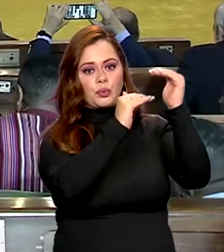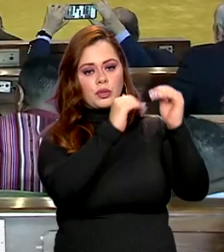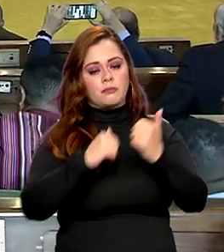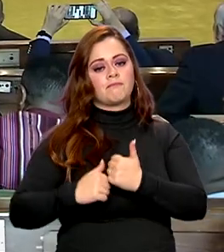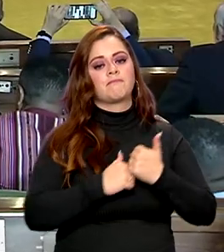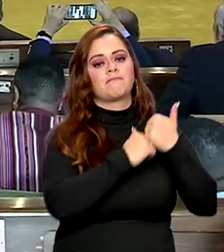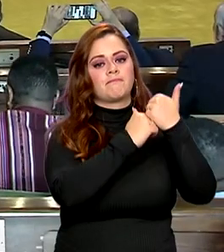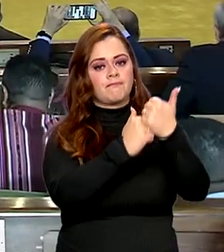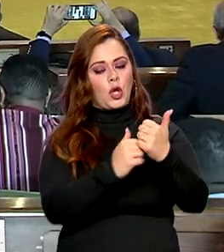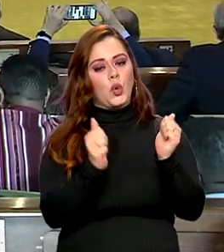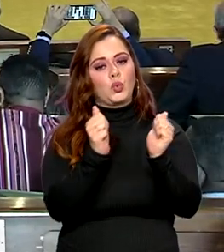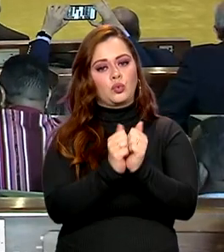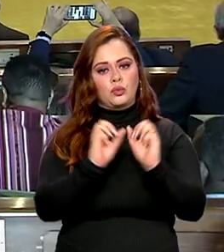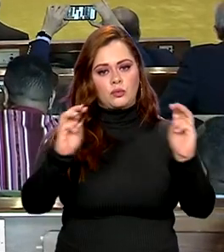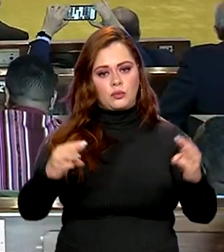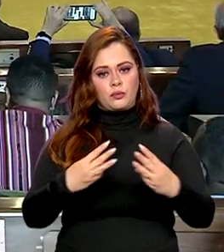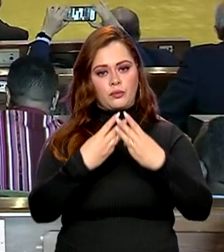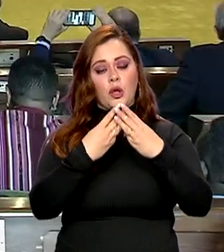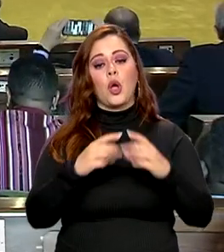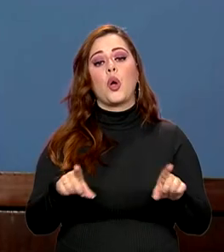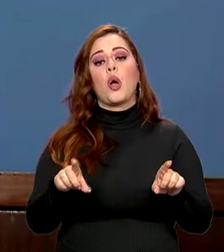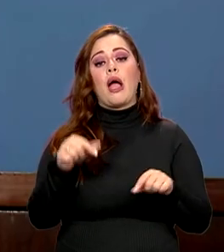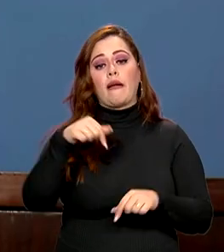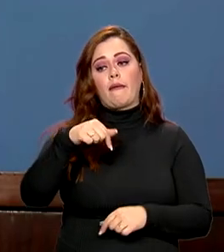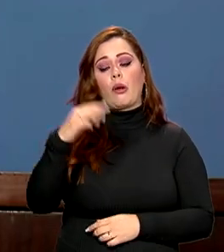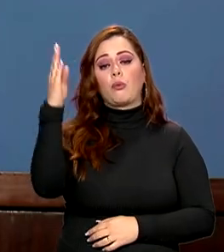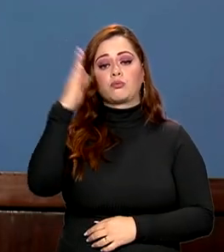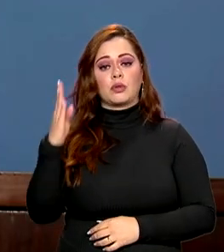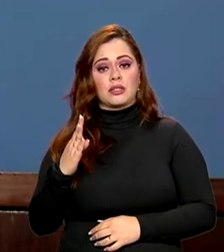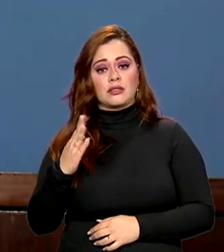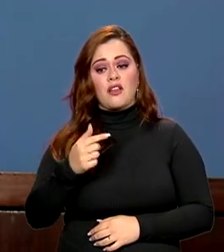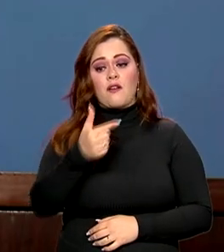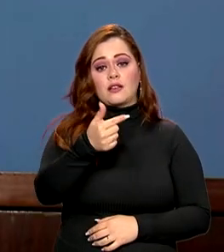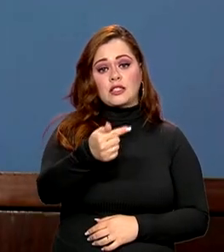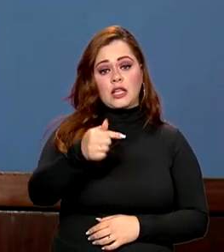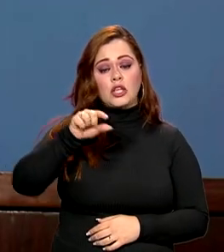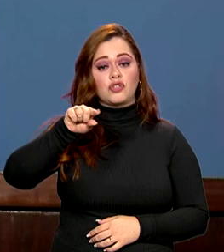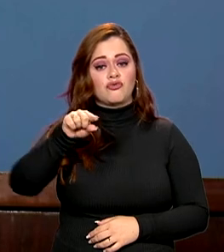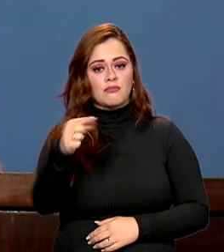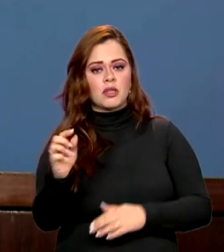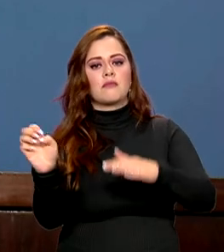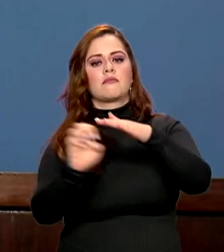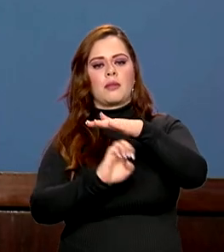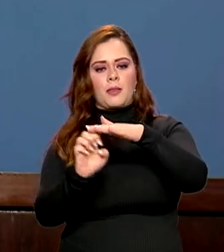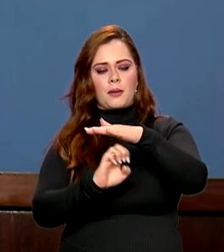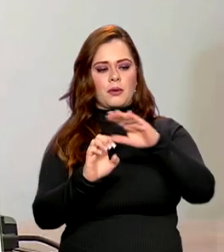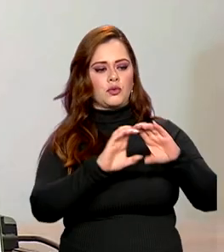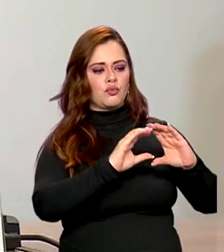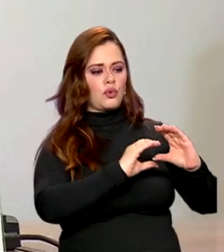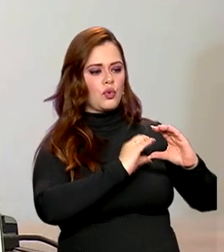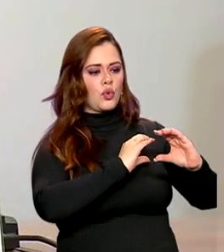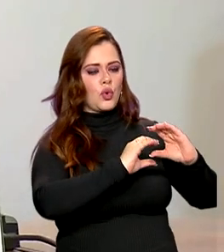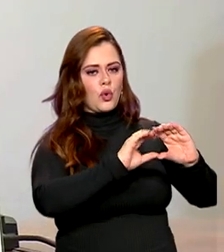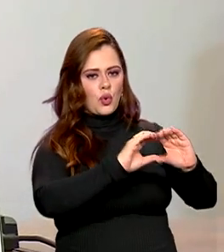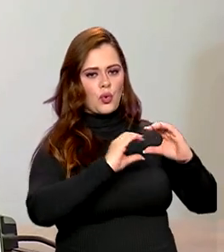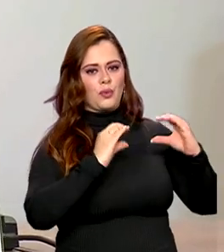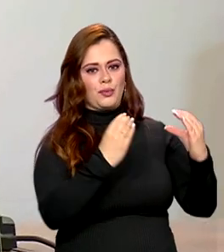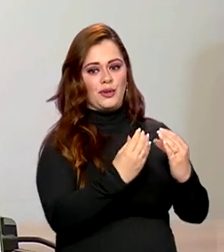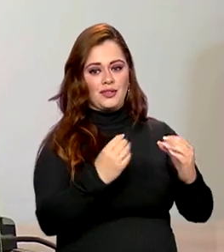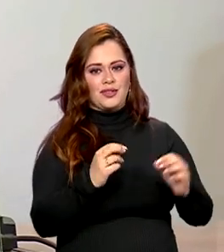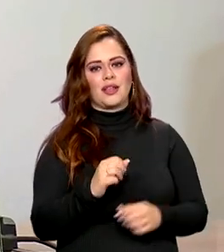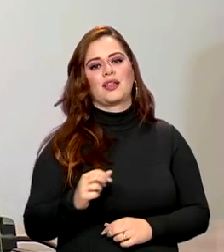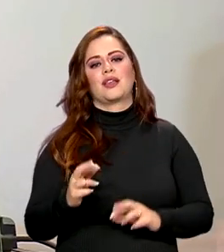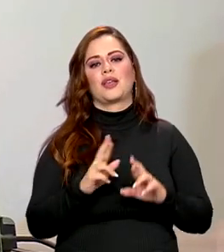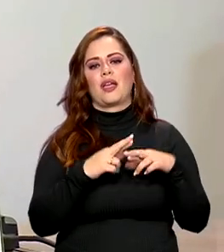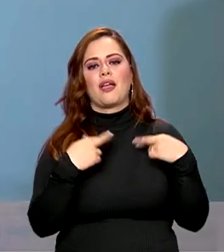promovido pela ONU. No Brasil, são 7 mil cooperativas que reúnem 1 milhão de pessoas,